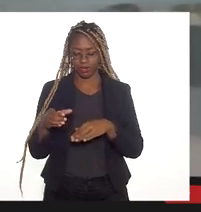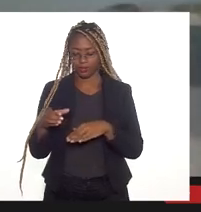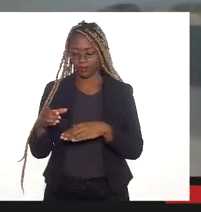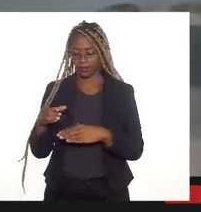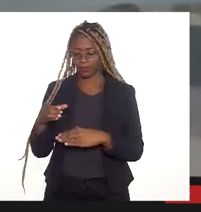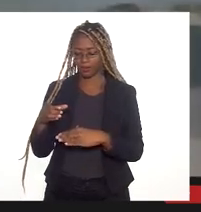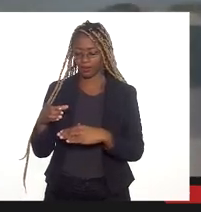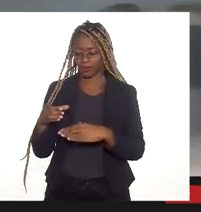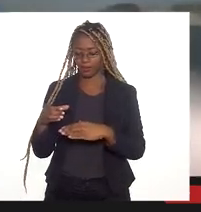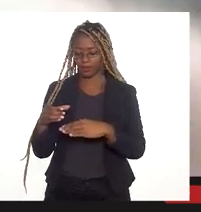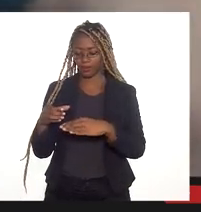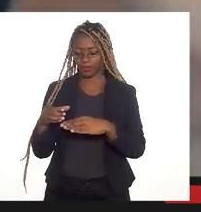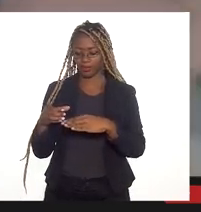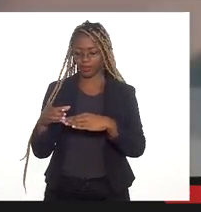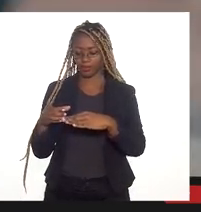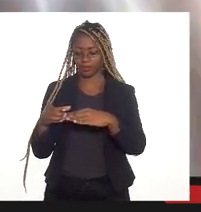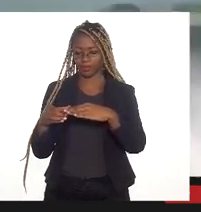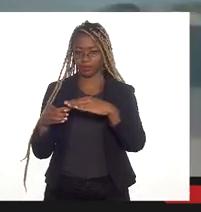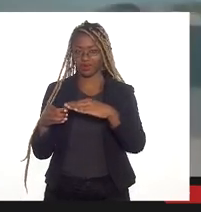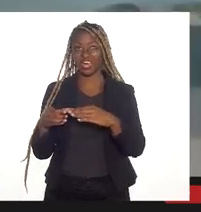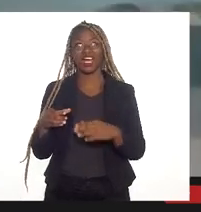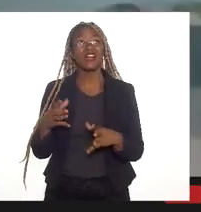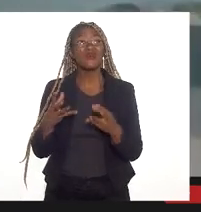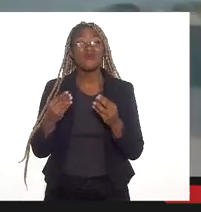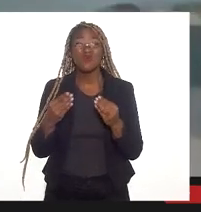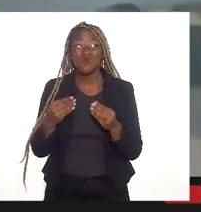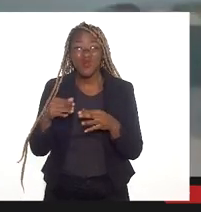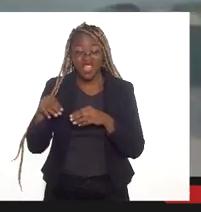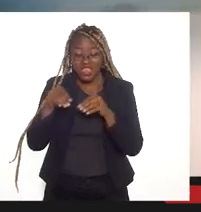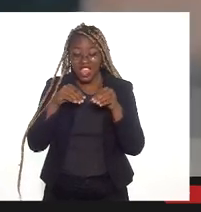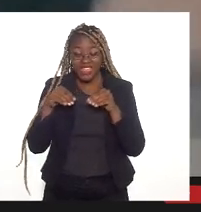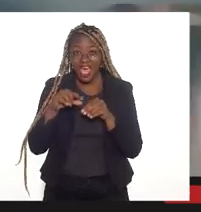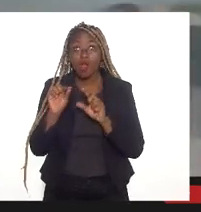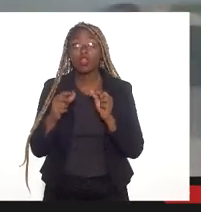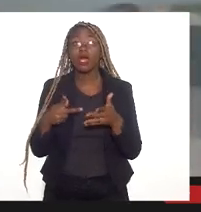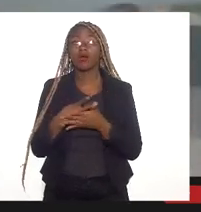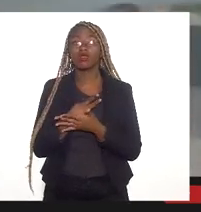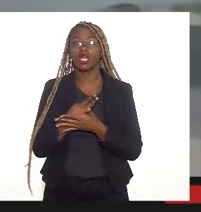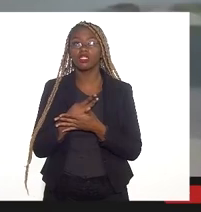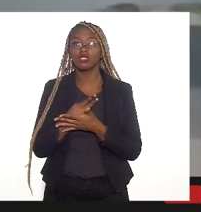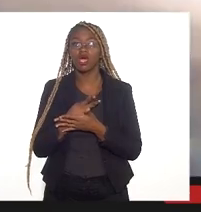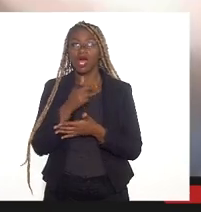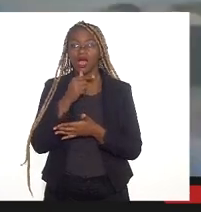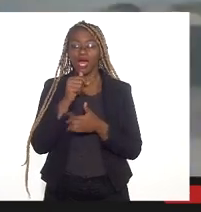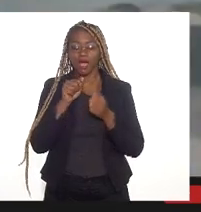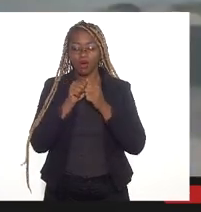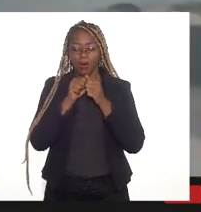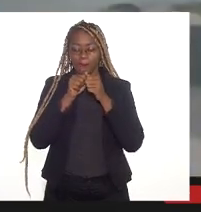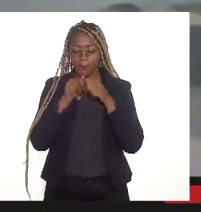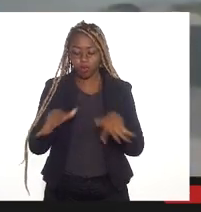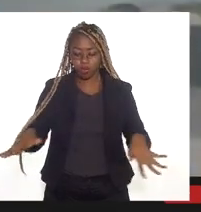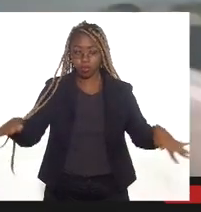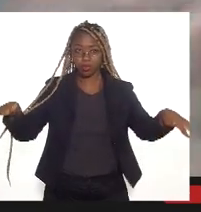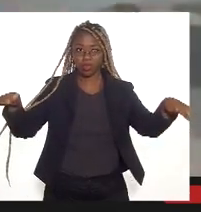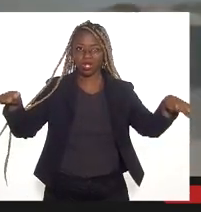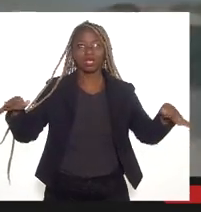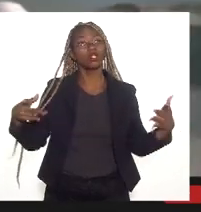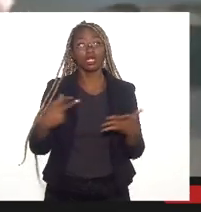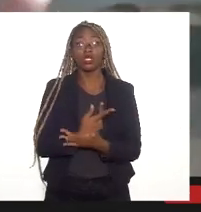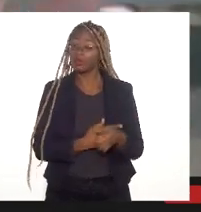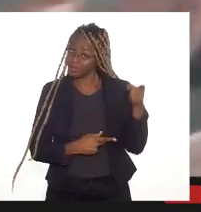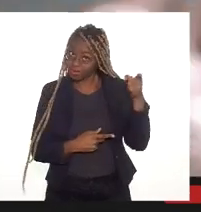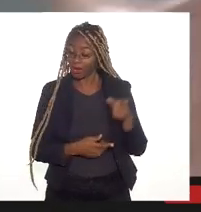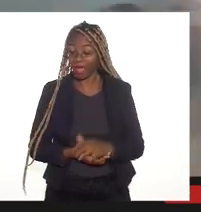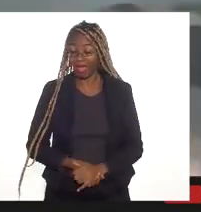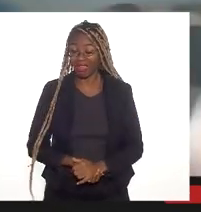Se você bota mais, se você enche o copo de terra, o que vai acontecer com a água? Vai todo embora. É o que vai acontecer lá. Todo